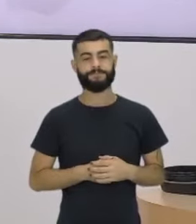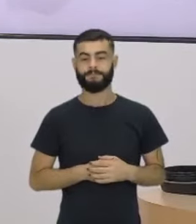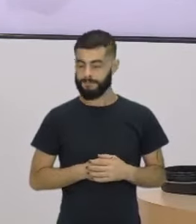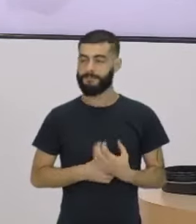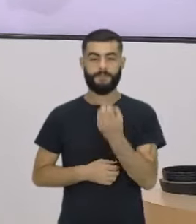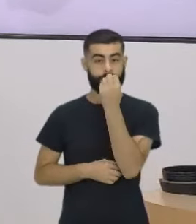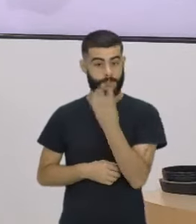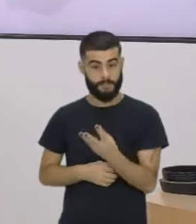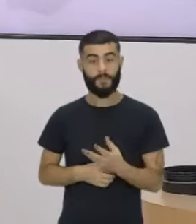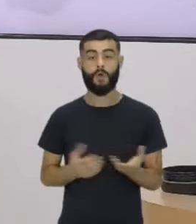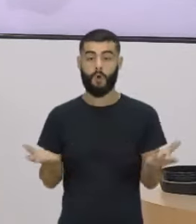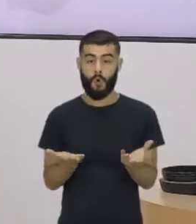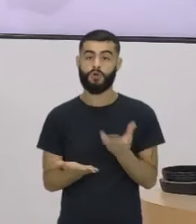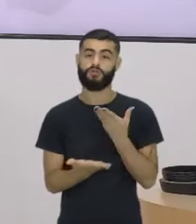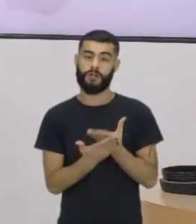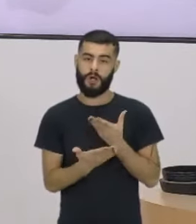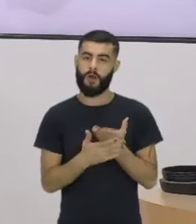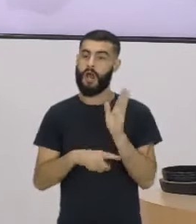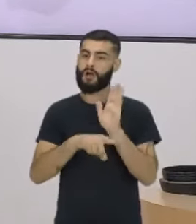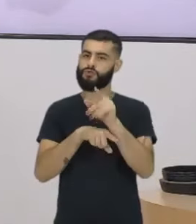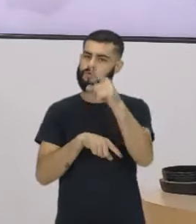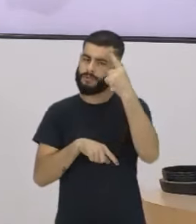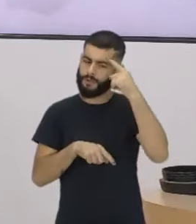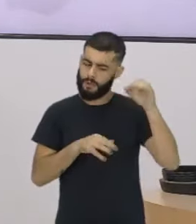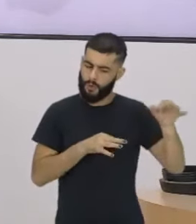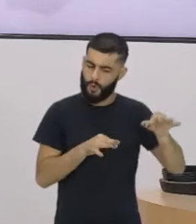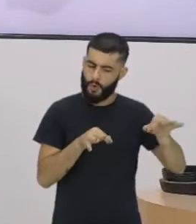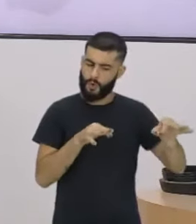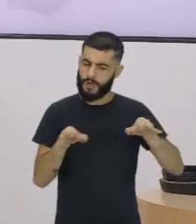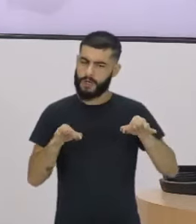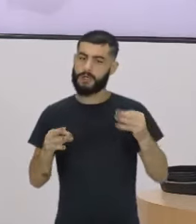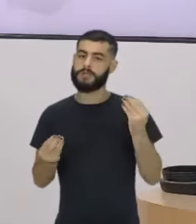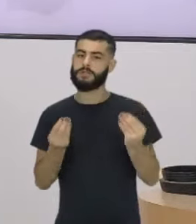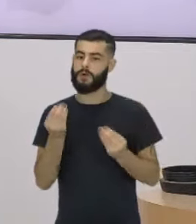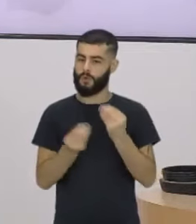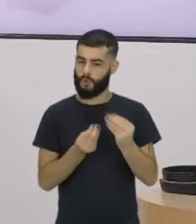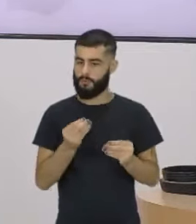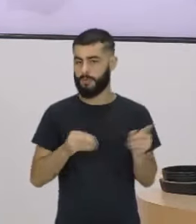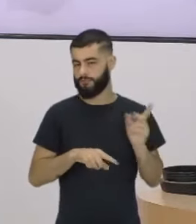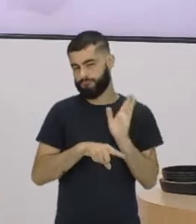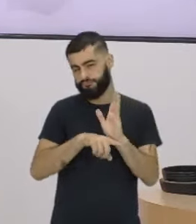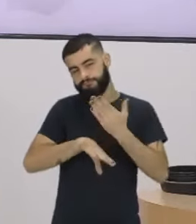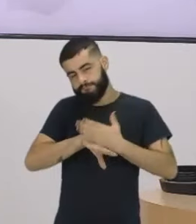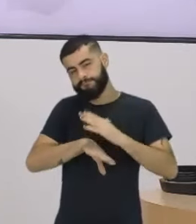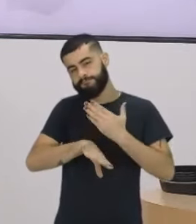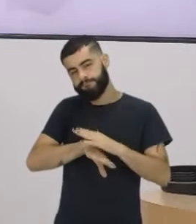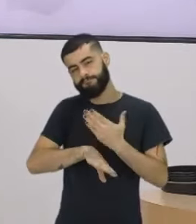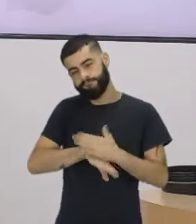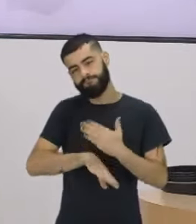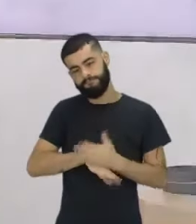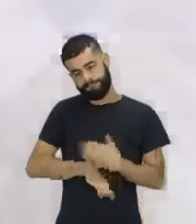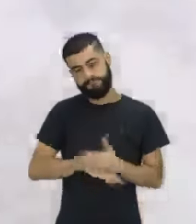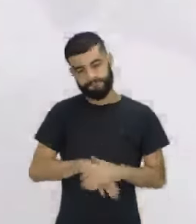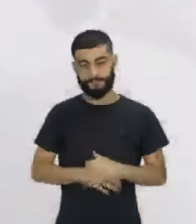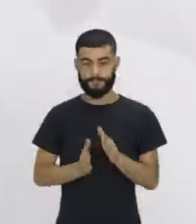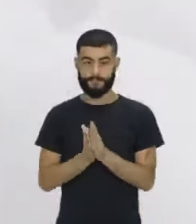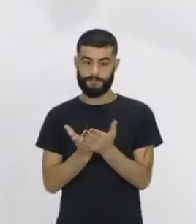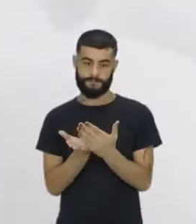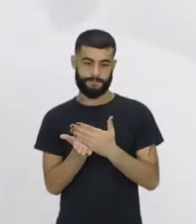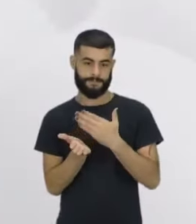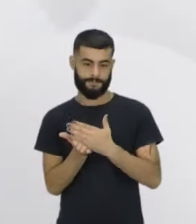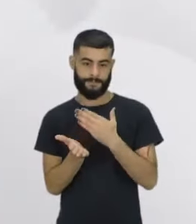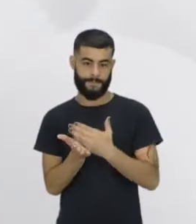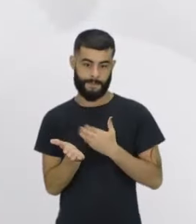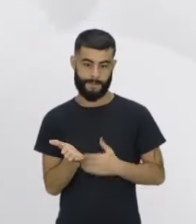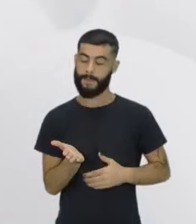a como criar essas possibilidades de registro, né? Como o Diário de Práticas e Vivência, que é um grande parceiro nosso. Olha só, no slide aí,